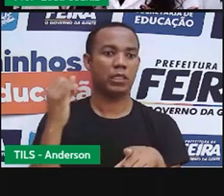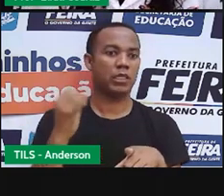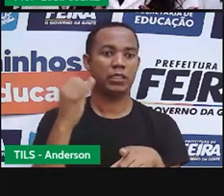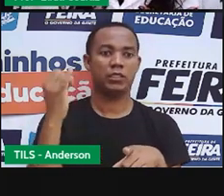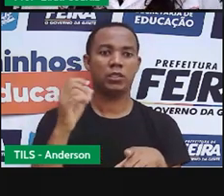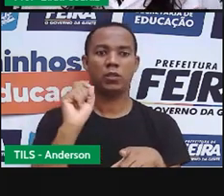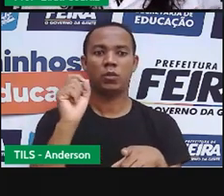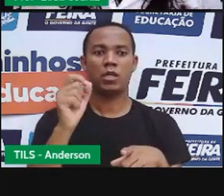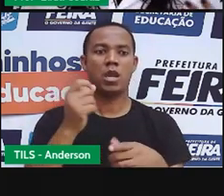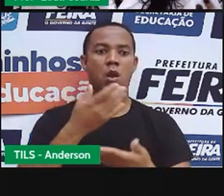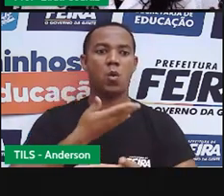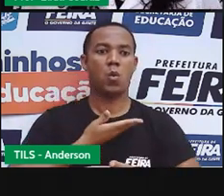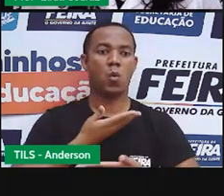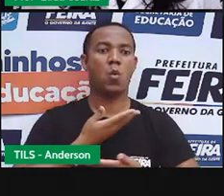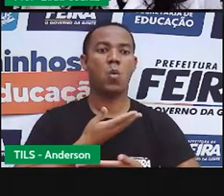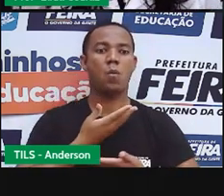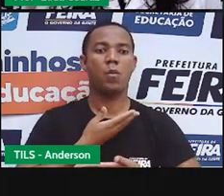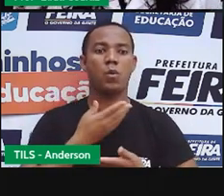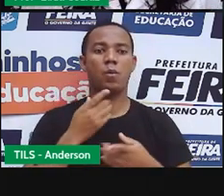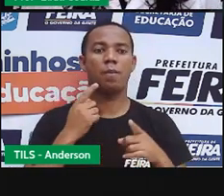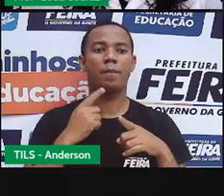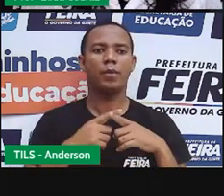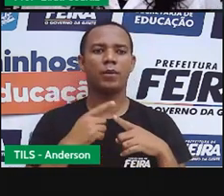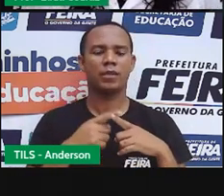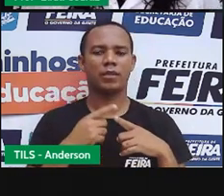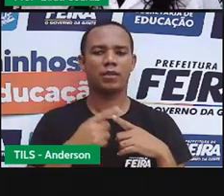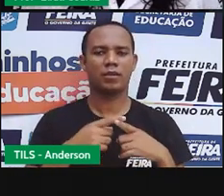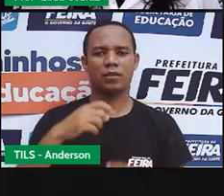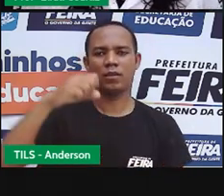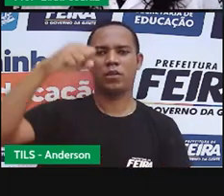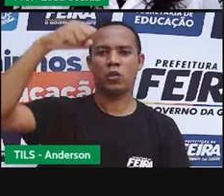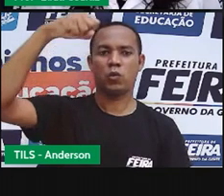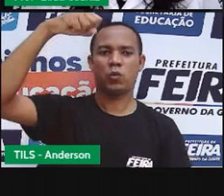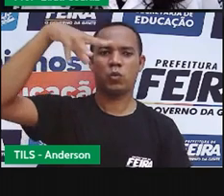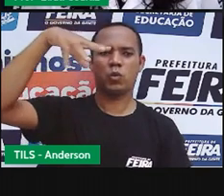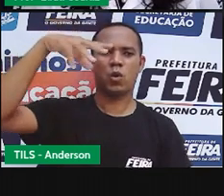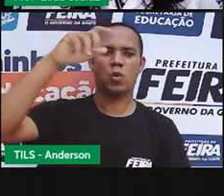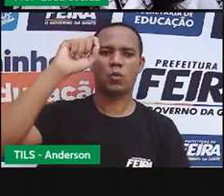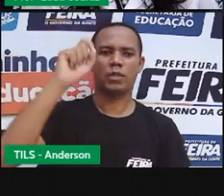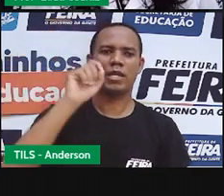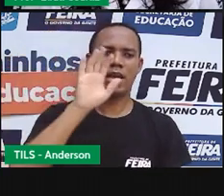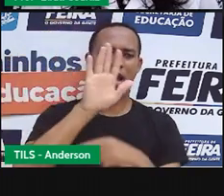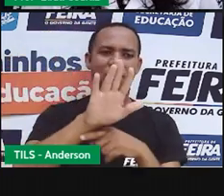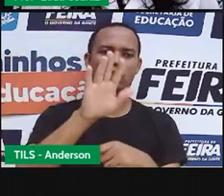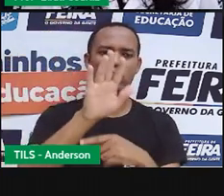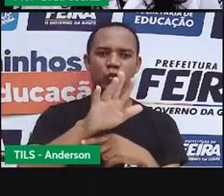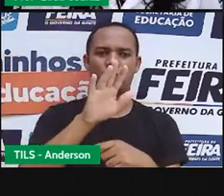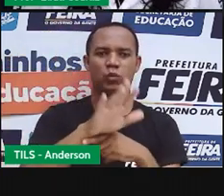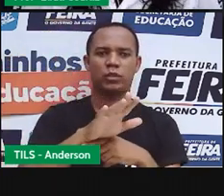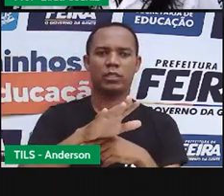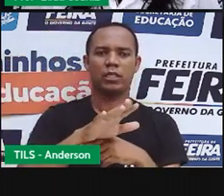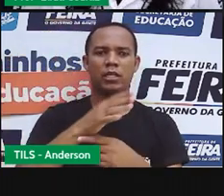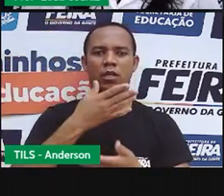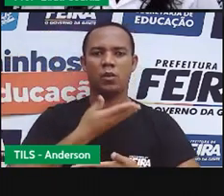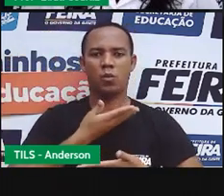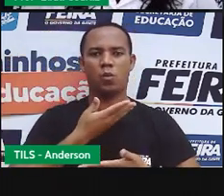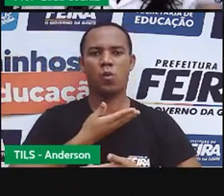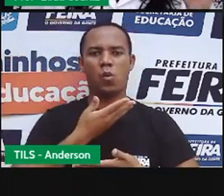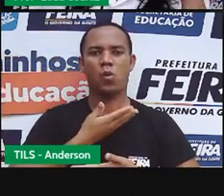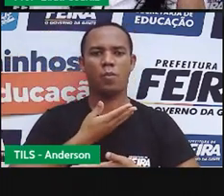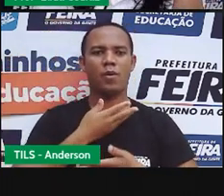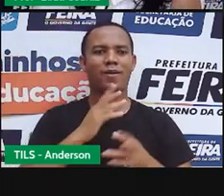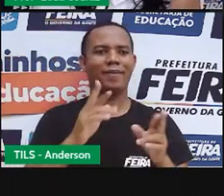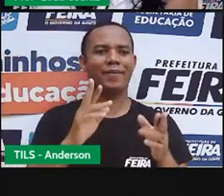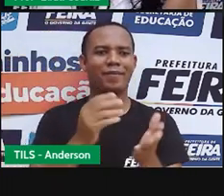para o nosso corpo. Porque o sol estimula a produção de um hormônio chamado vitamina D. Que é essencial